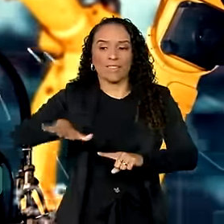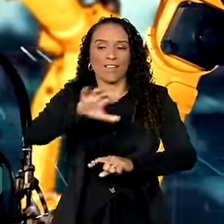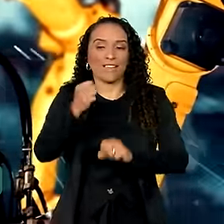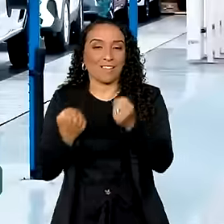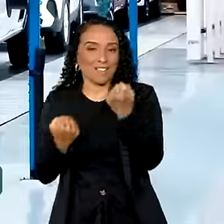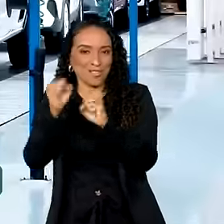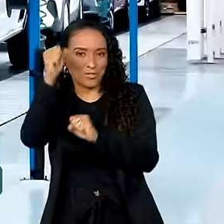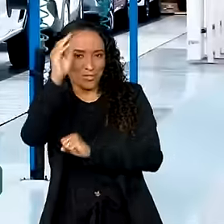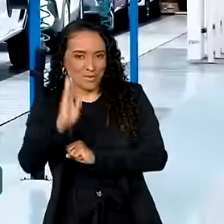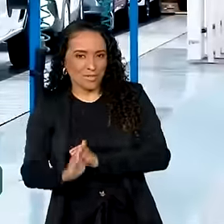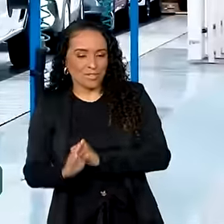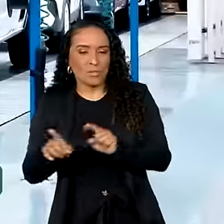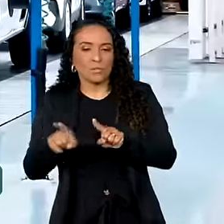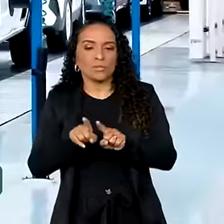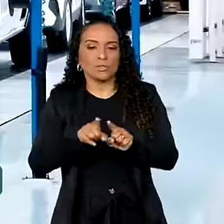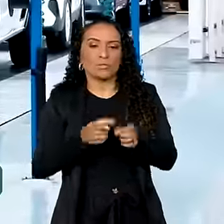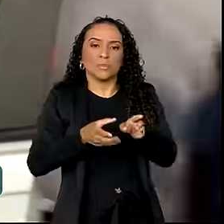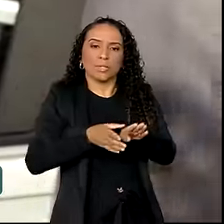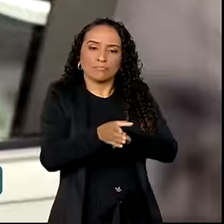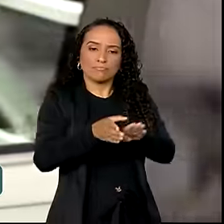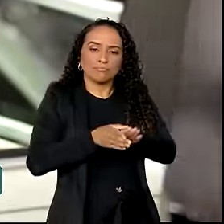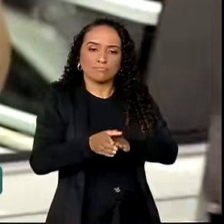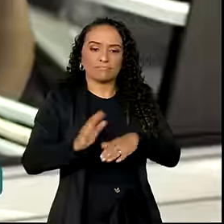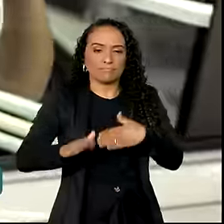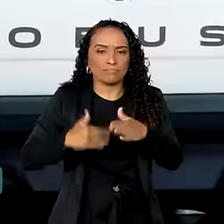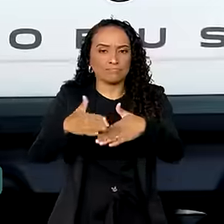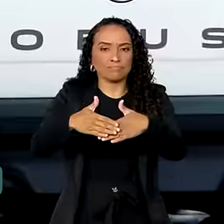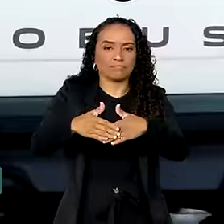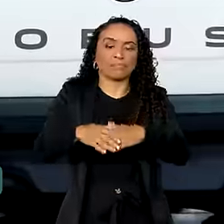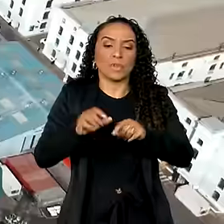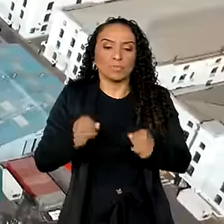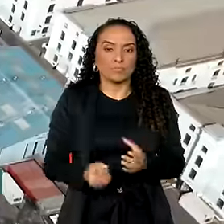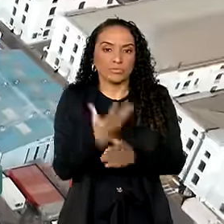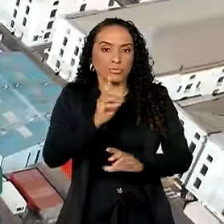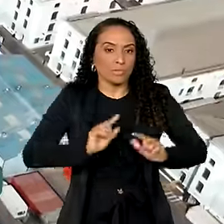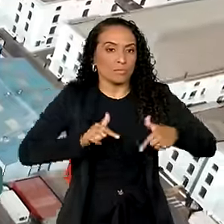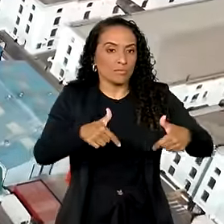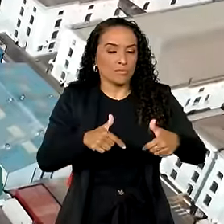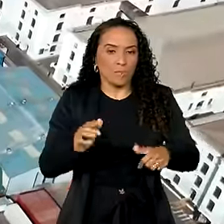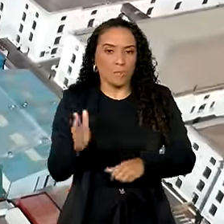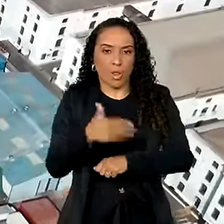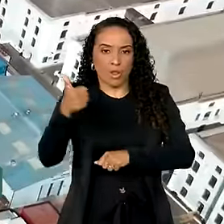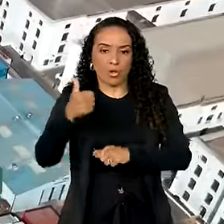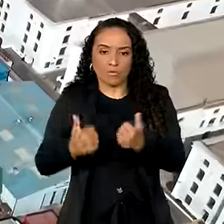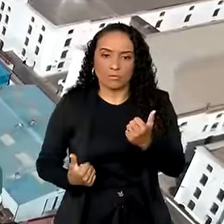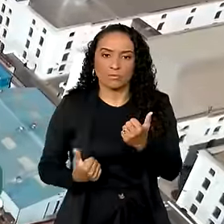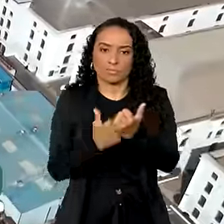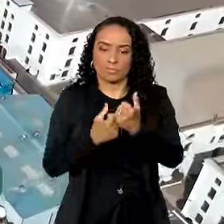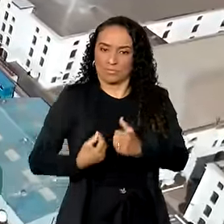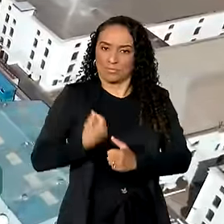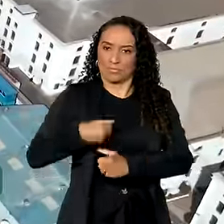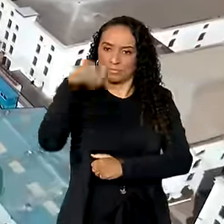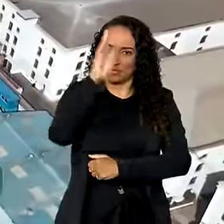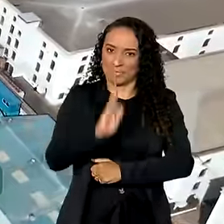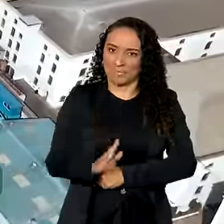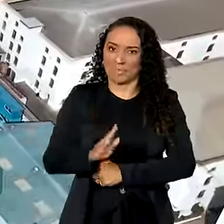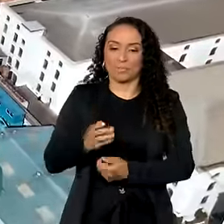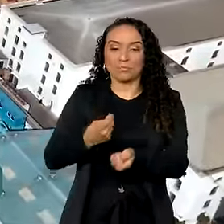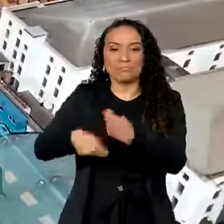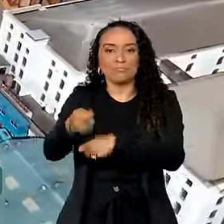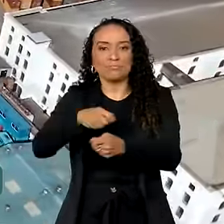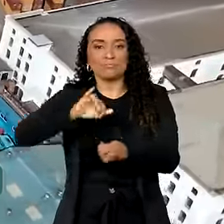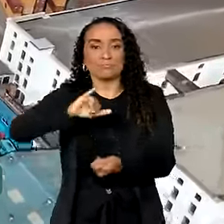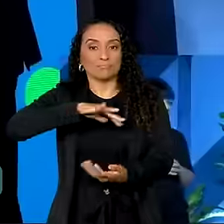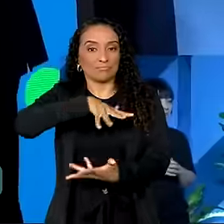brasileira, nortear o investimento, promover melhores empregos e impulsionar a presença do Brasil no mercado